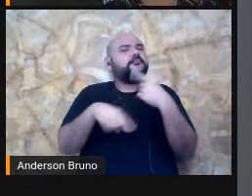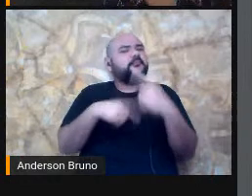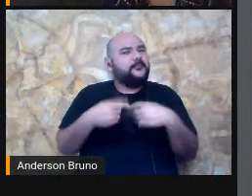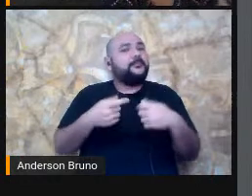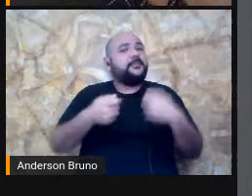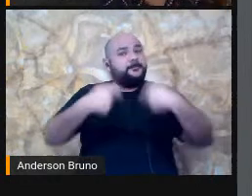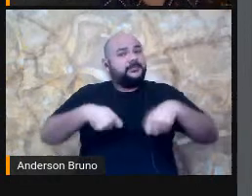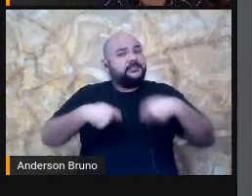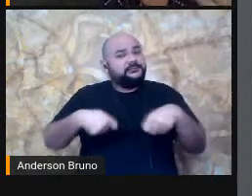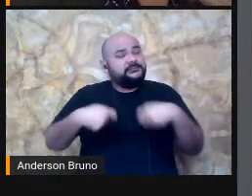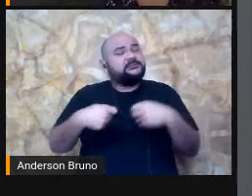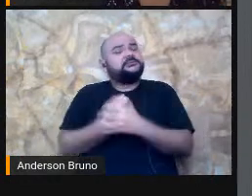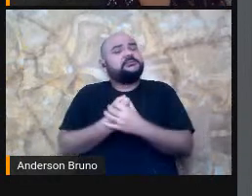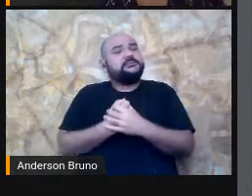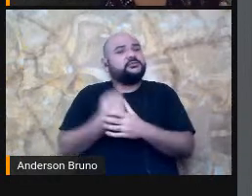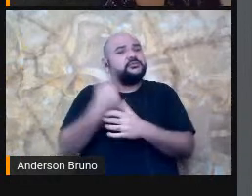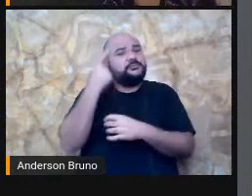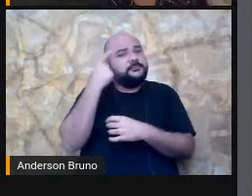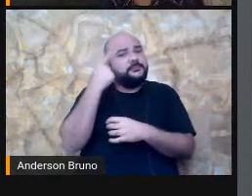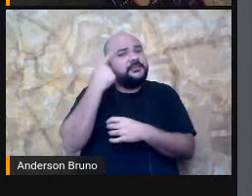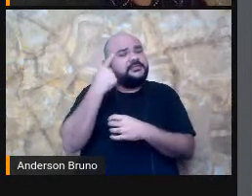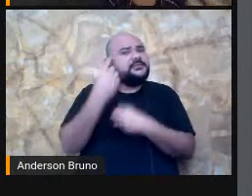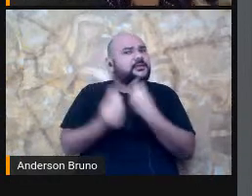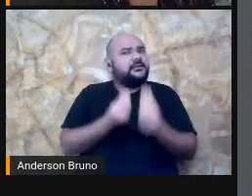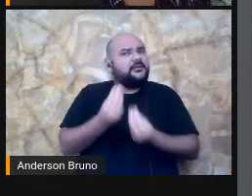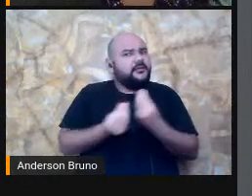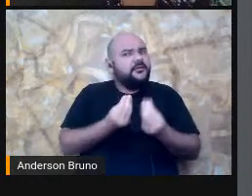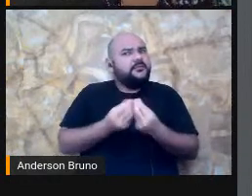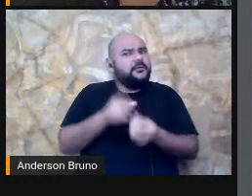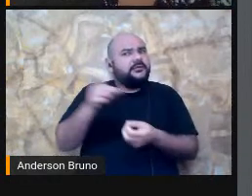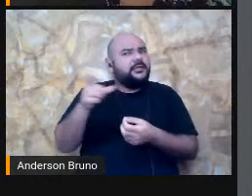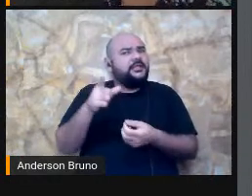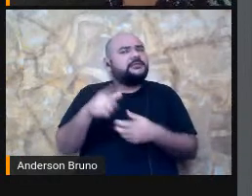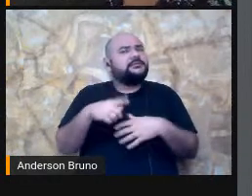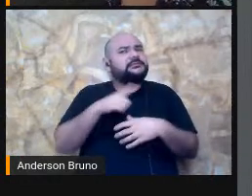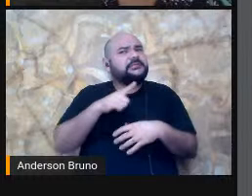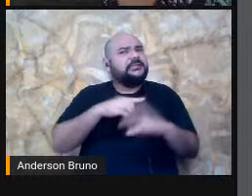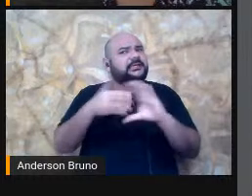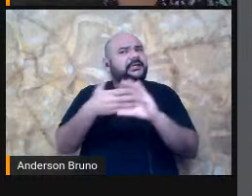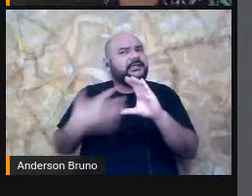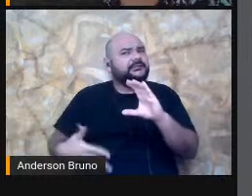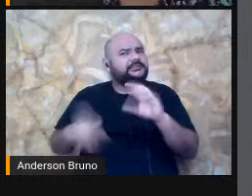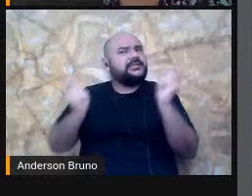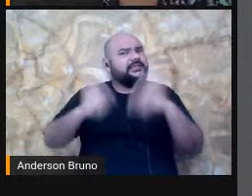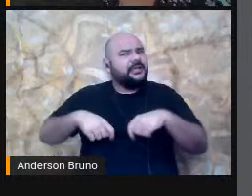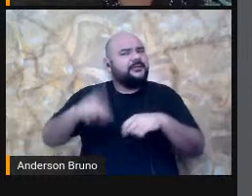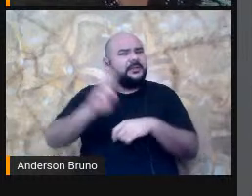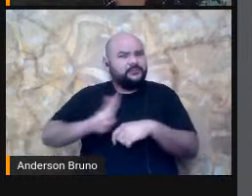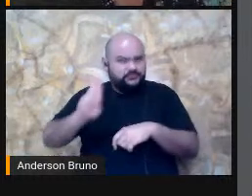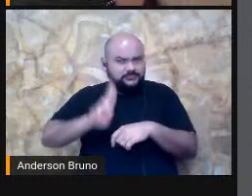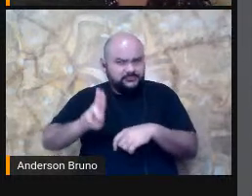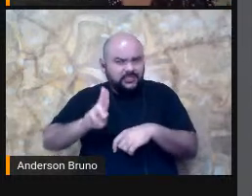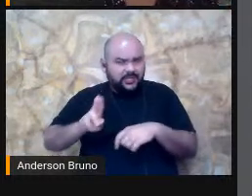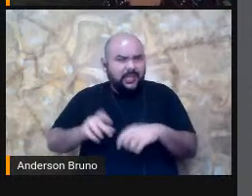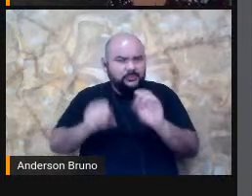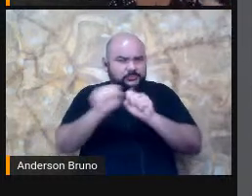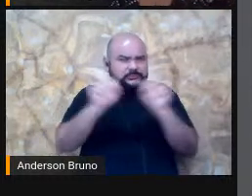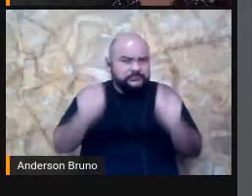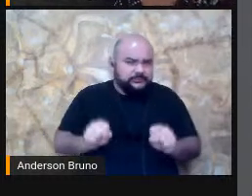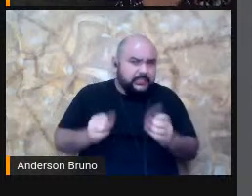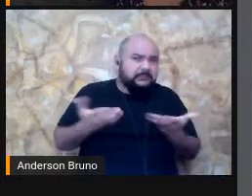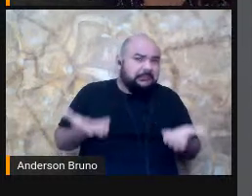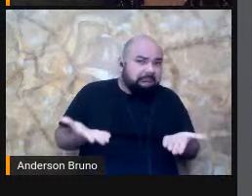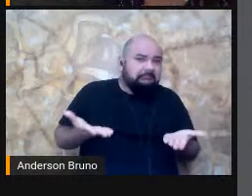Também A capacidade Que esse aluno Tem No uso Do sistema Por quê? Ah, porque Eu tenho